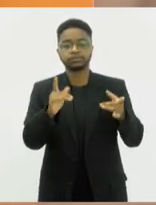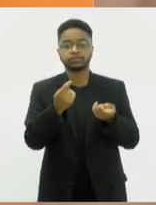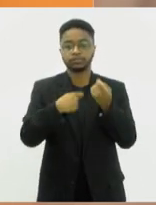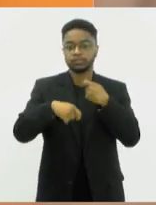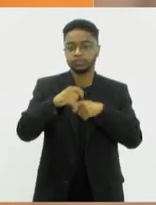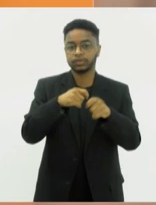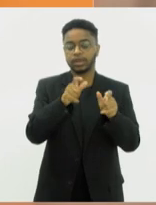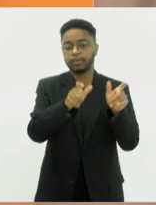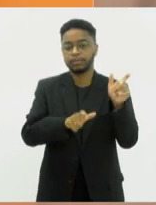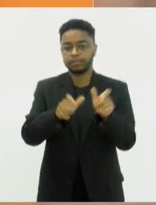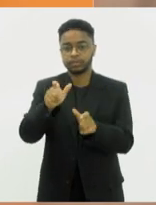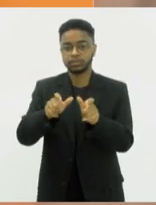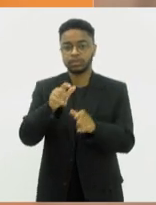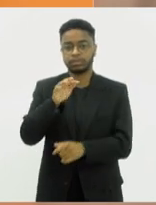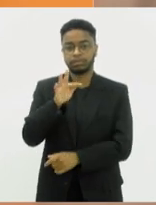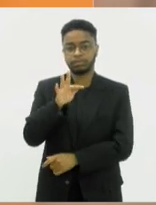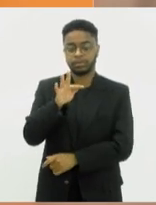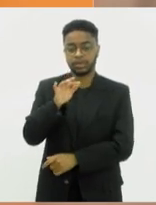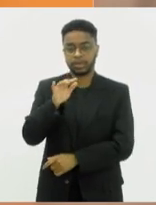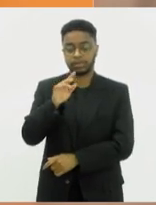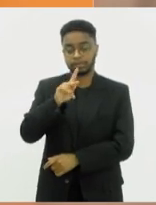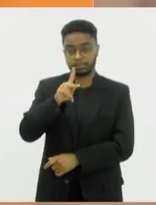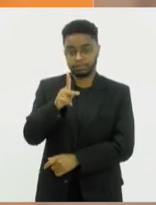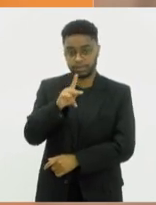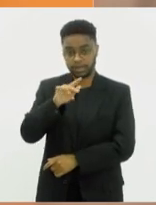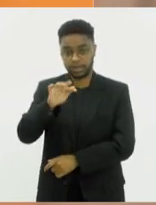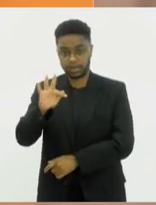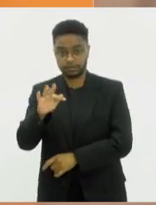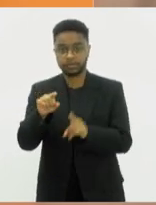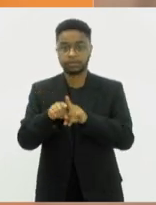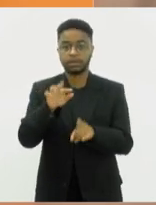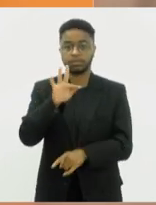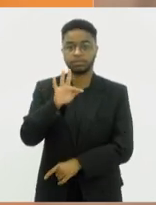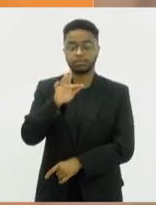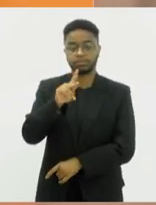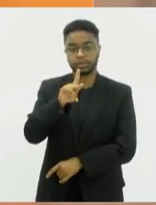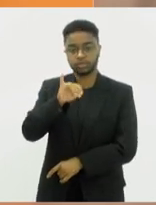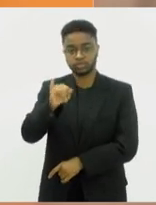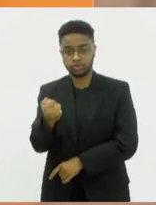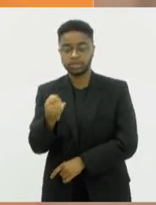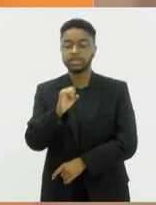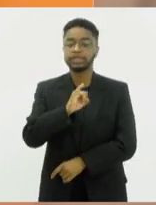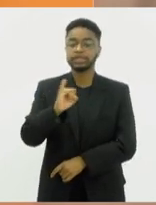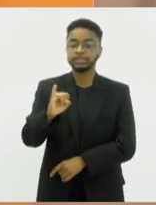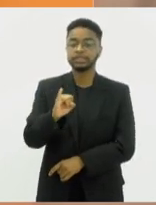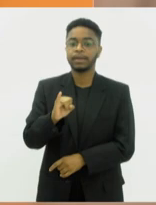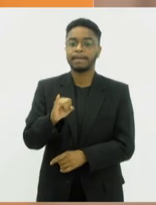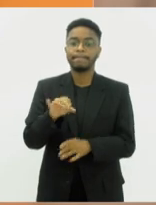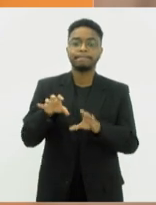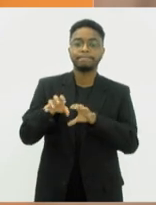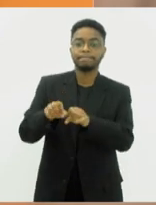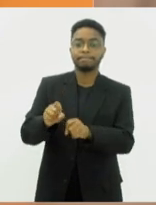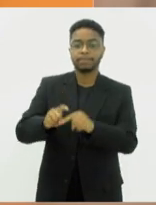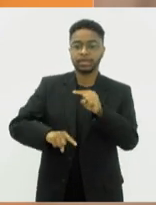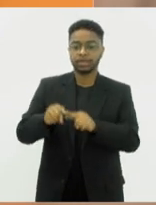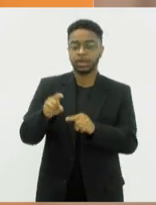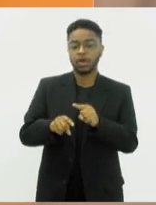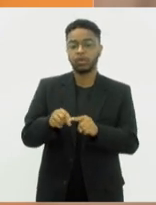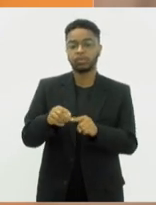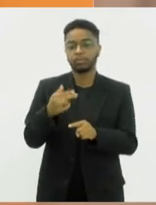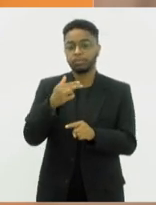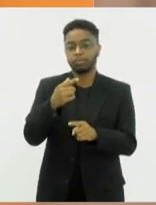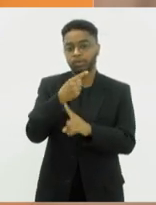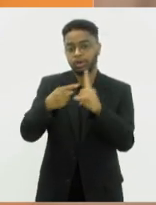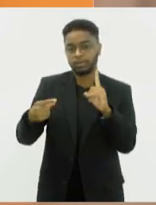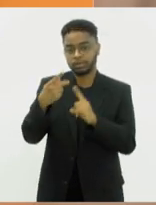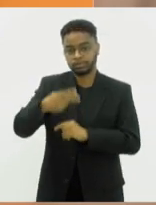pessoas físicas e jurídicas que contribuírem para o crime de receptação de produto ou mercadoria ilícita no Rio